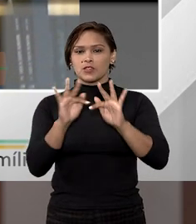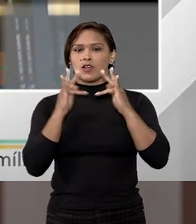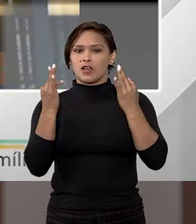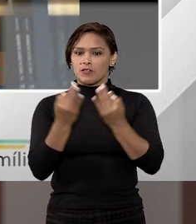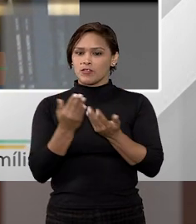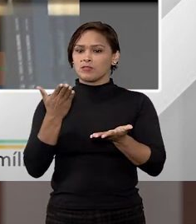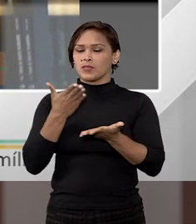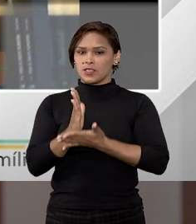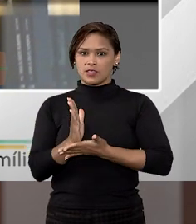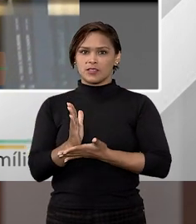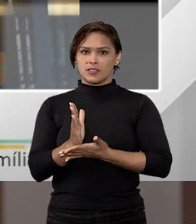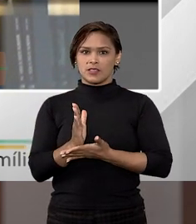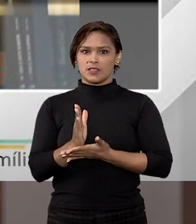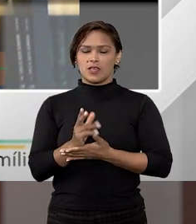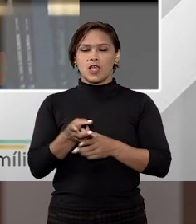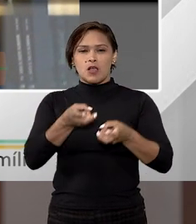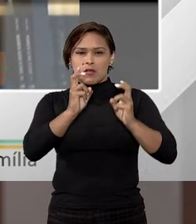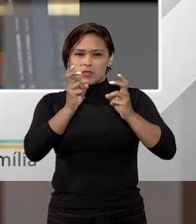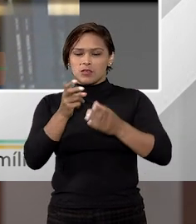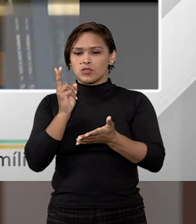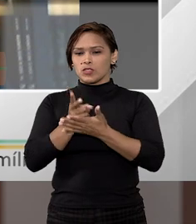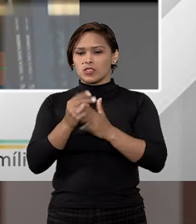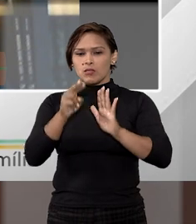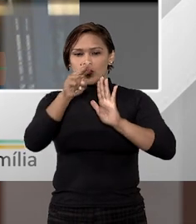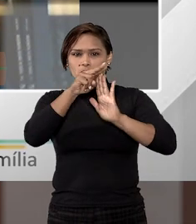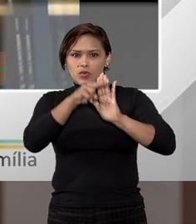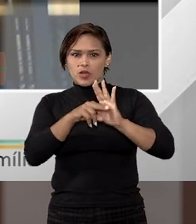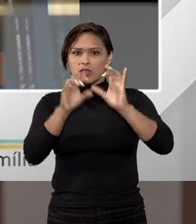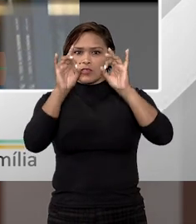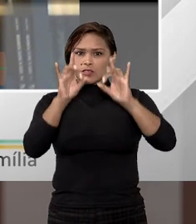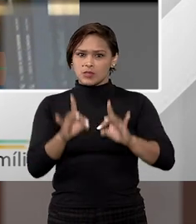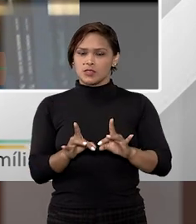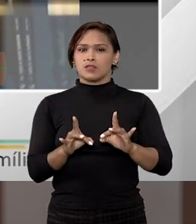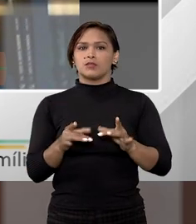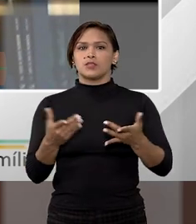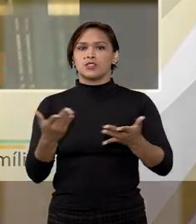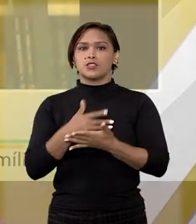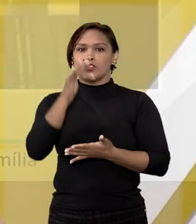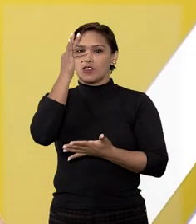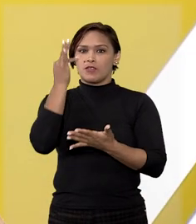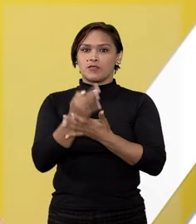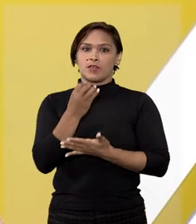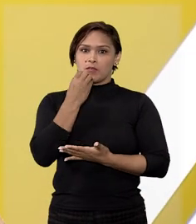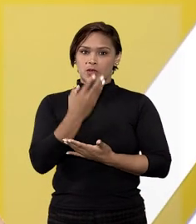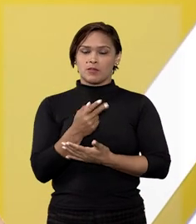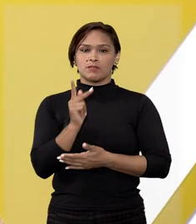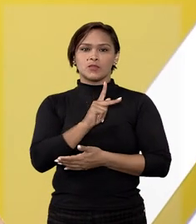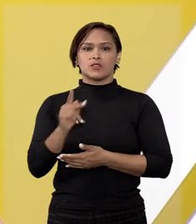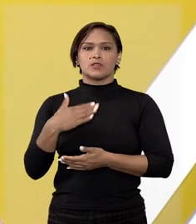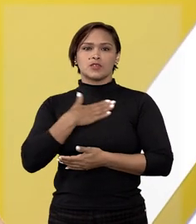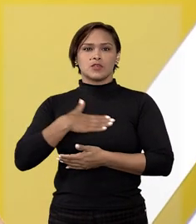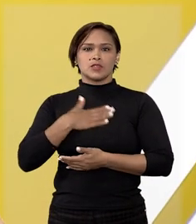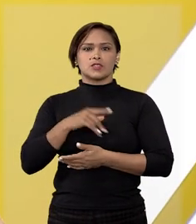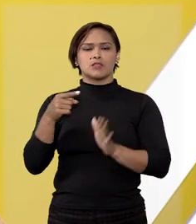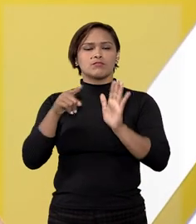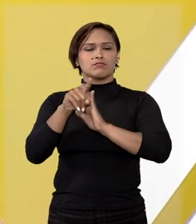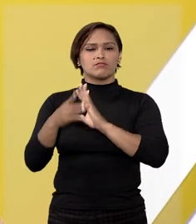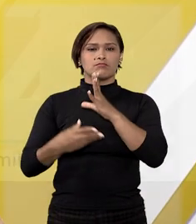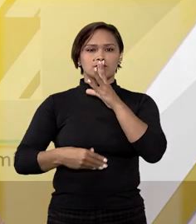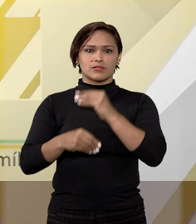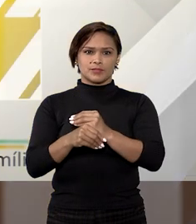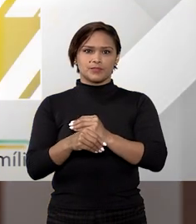família que é concedida, sempre observando também os outros princípios do ordenamento, especialmente a boa-fé. Professora Bruna, gostaria de fazer alguma